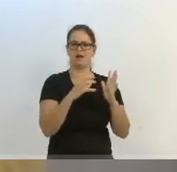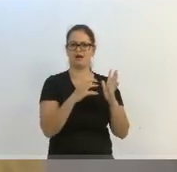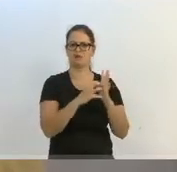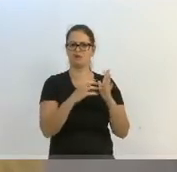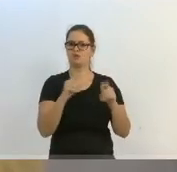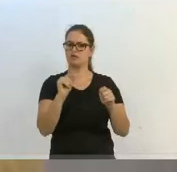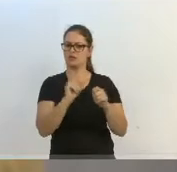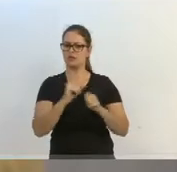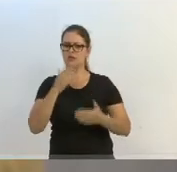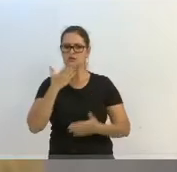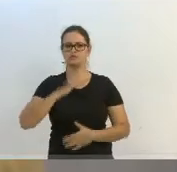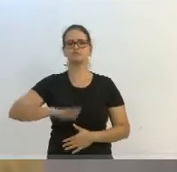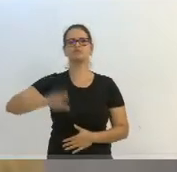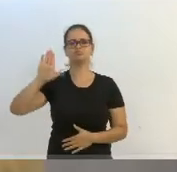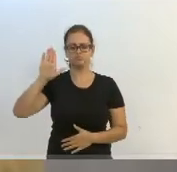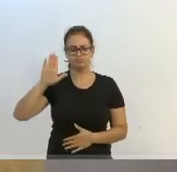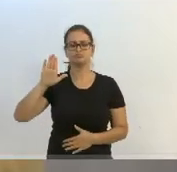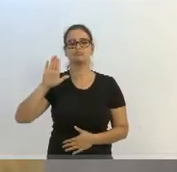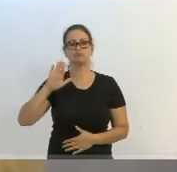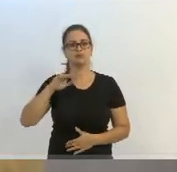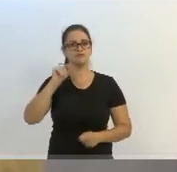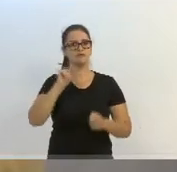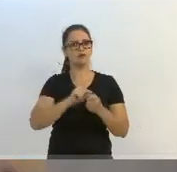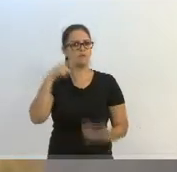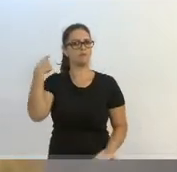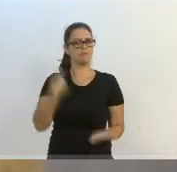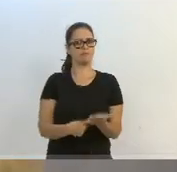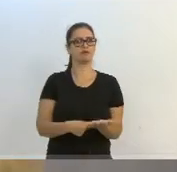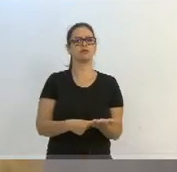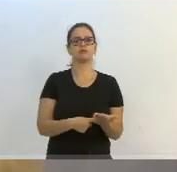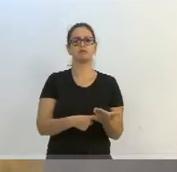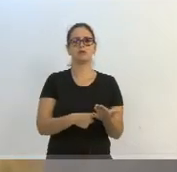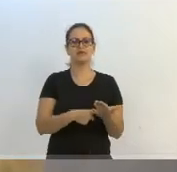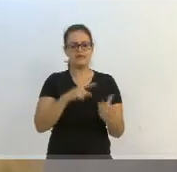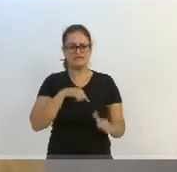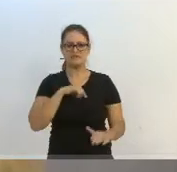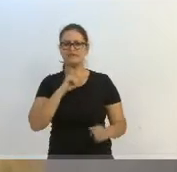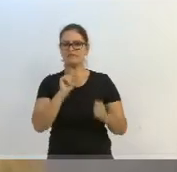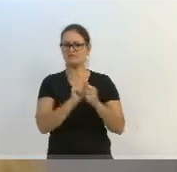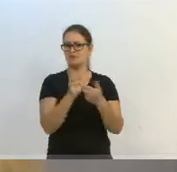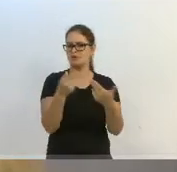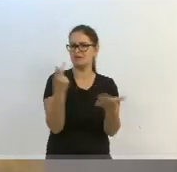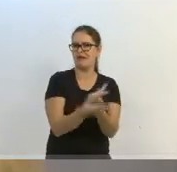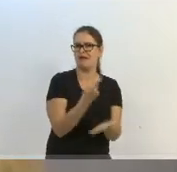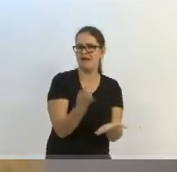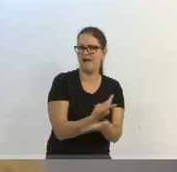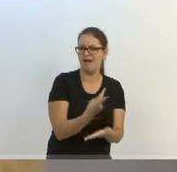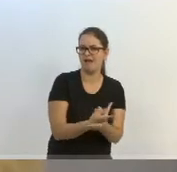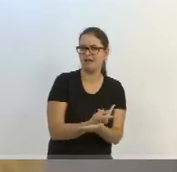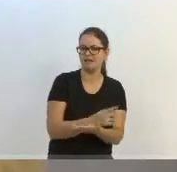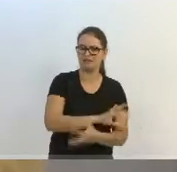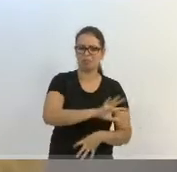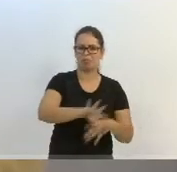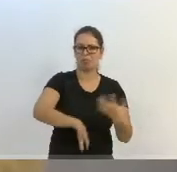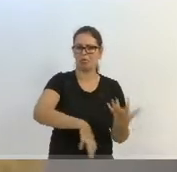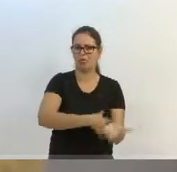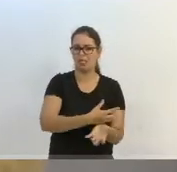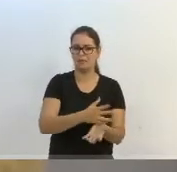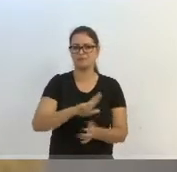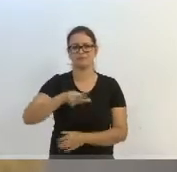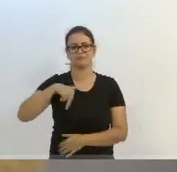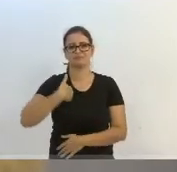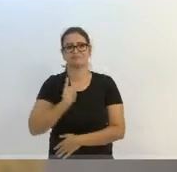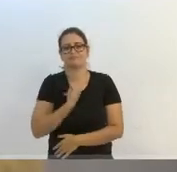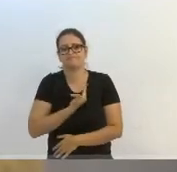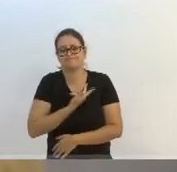o vereador César, e que se envolveram nessa lama que se tornou o nosso